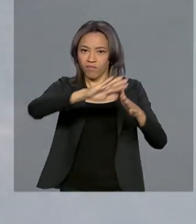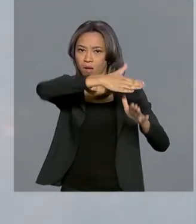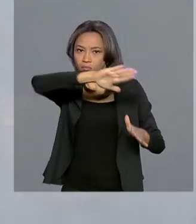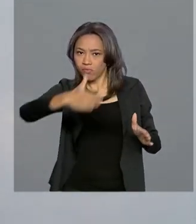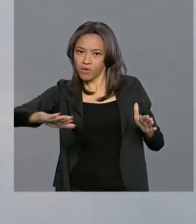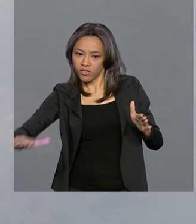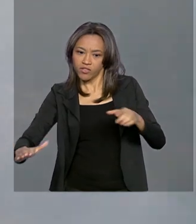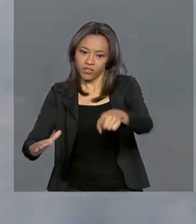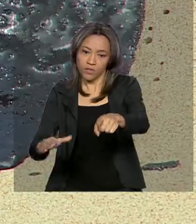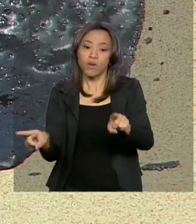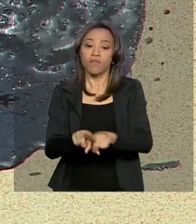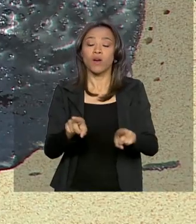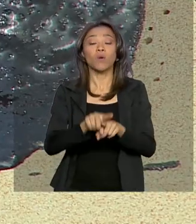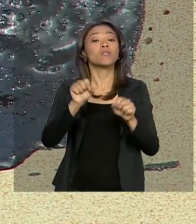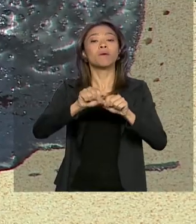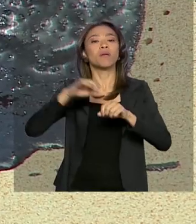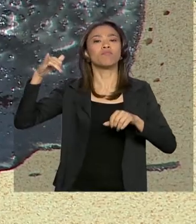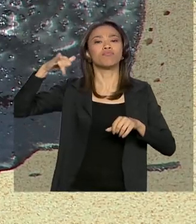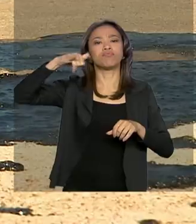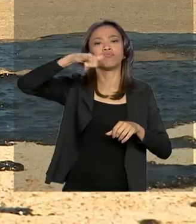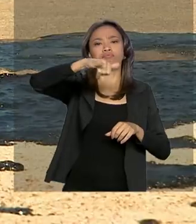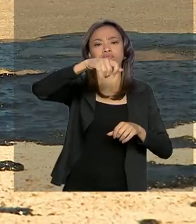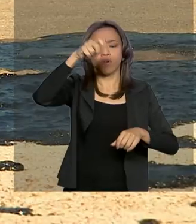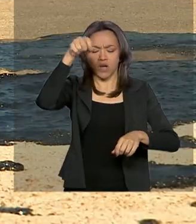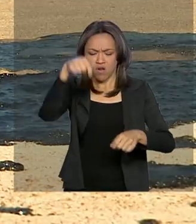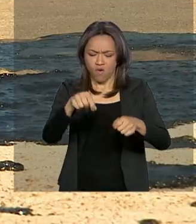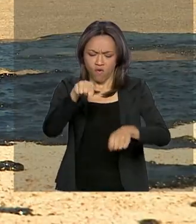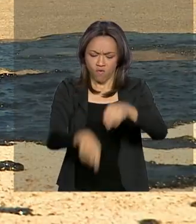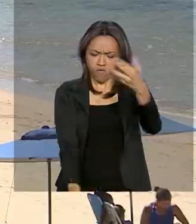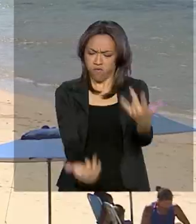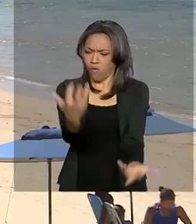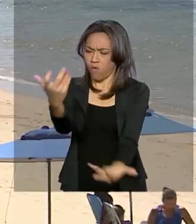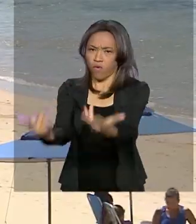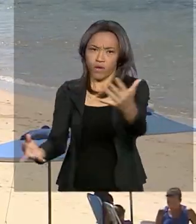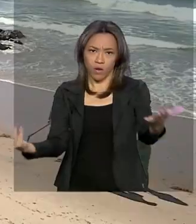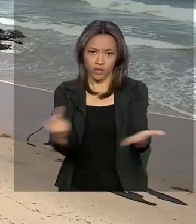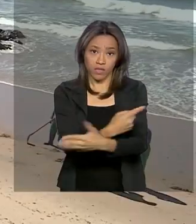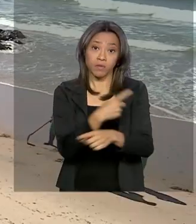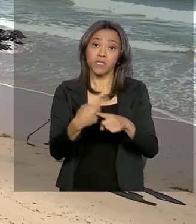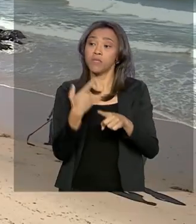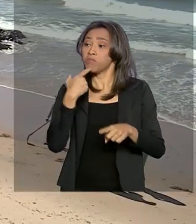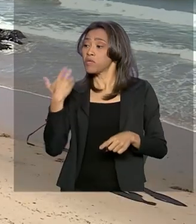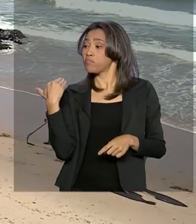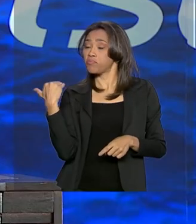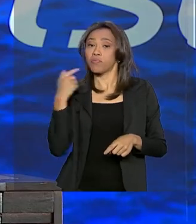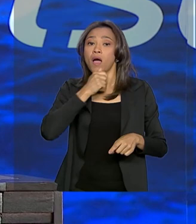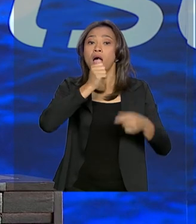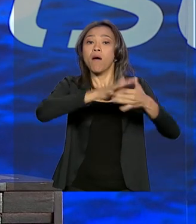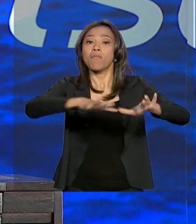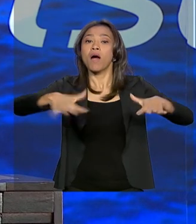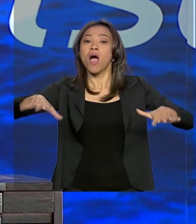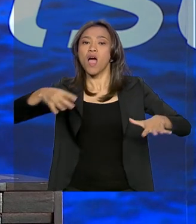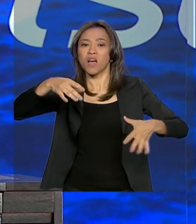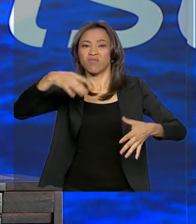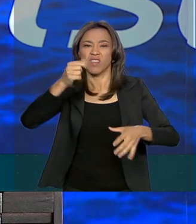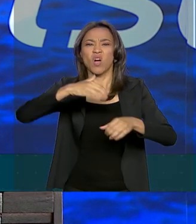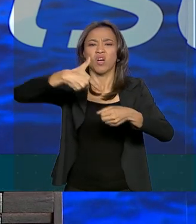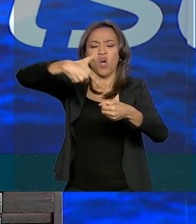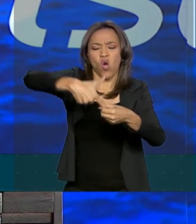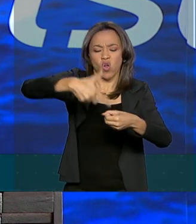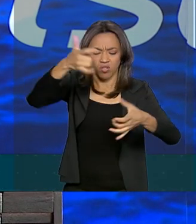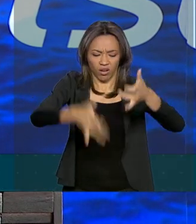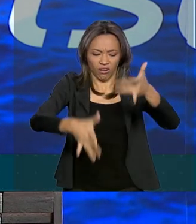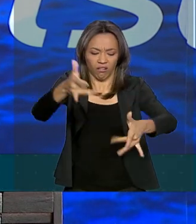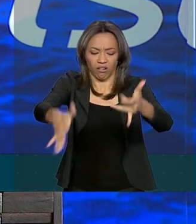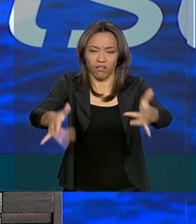de incêndio na Amazônia e, mais recentemente, no derramamento de óleo que atingiu as praias brasileiras. Nossas forças estão